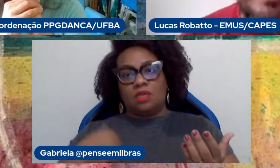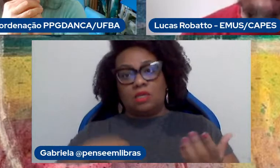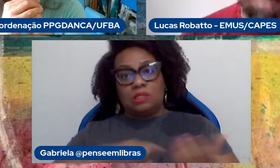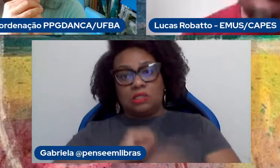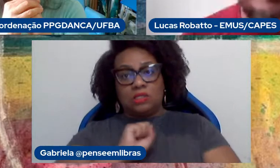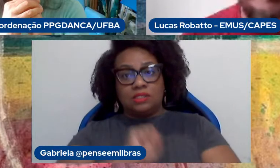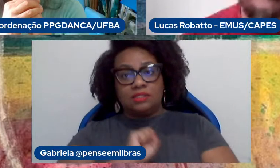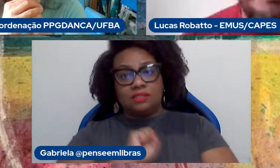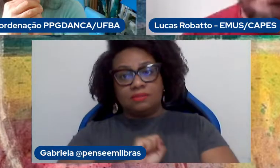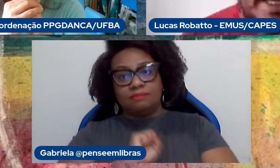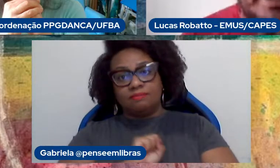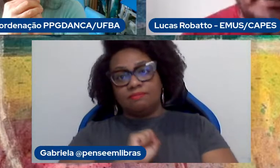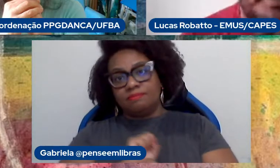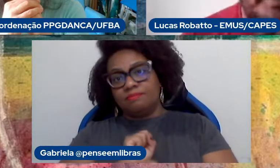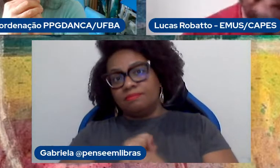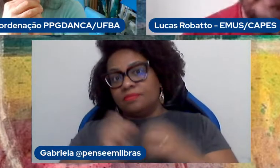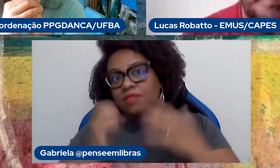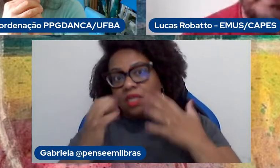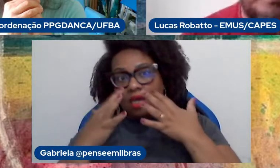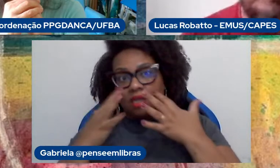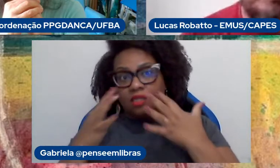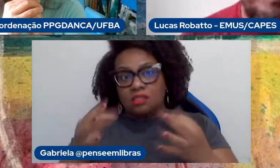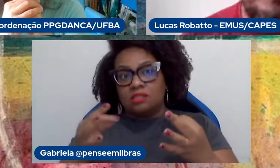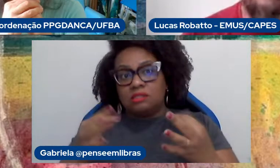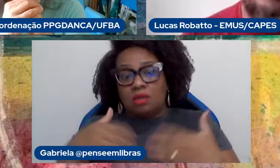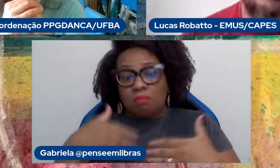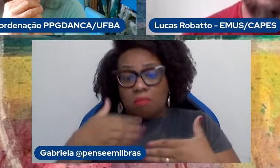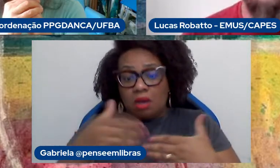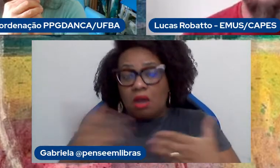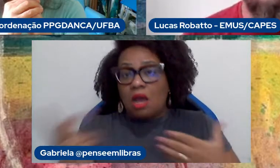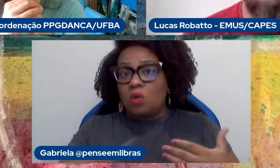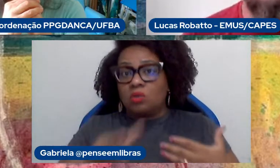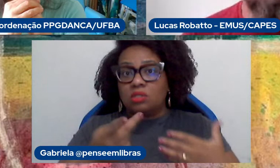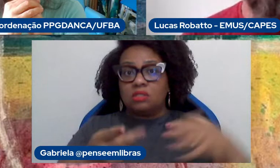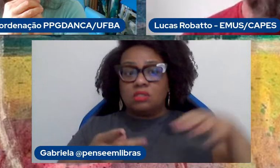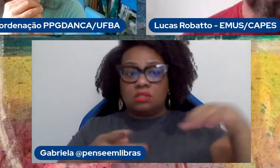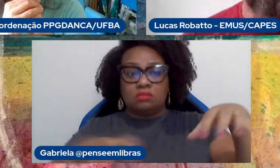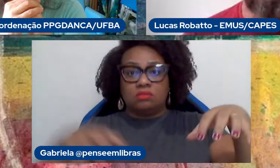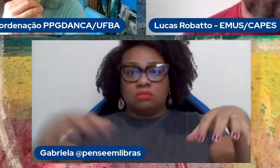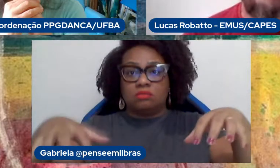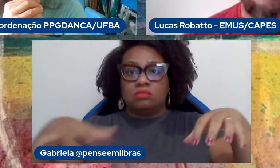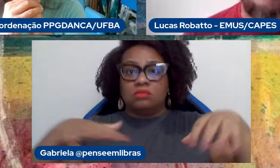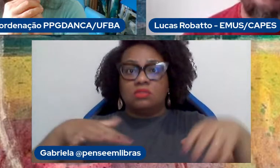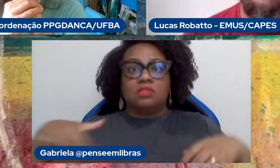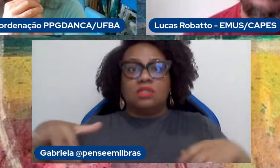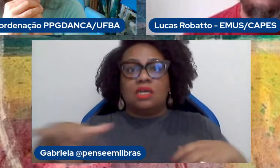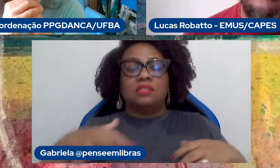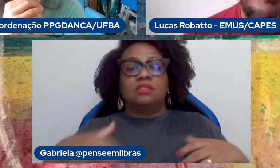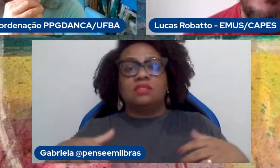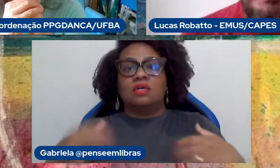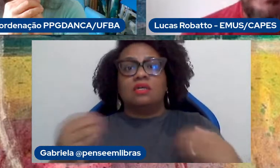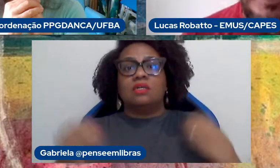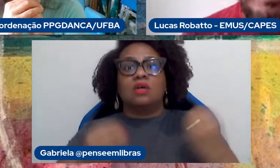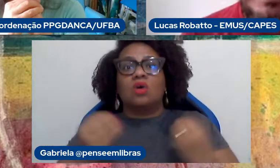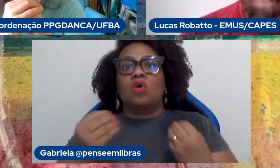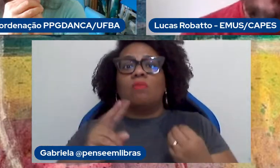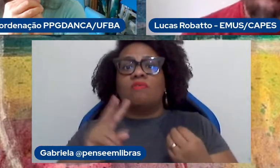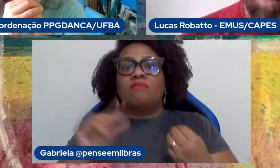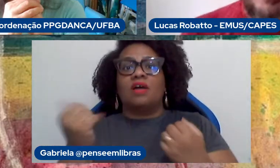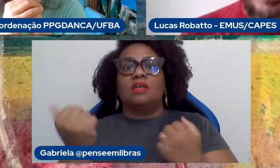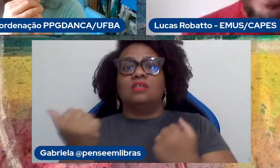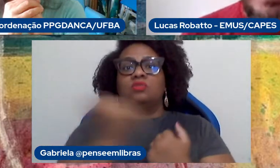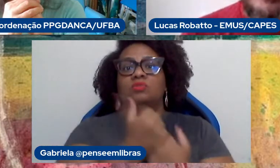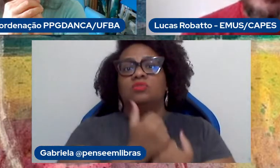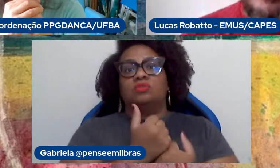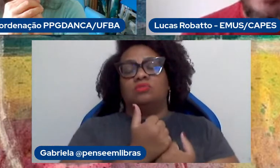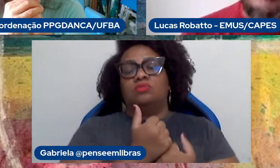o que é que vai acontecer com essas áreas onde houve renúncia, como é que vai ser feita essa substituição? porque, pelo